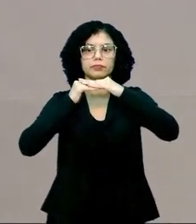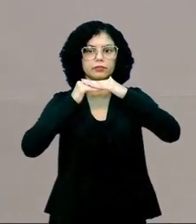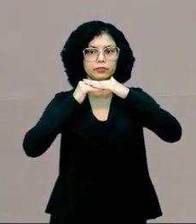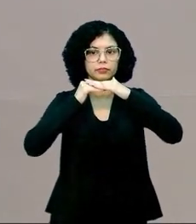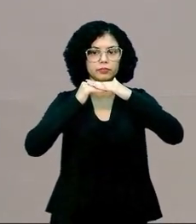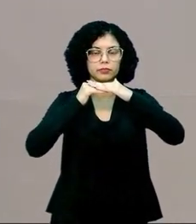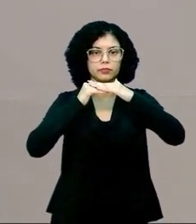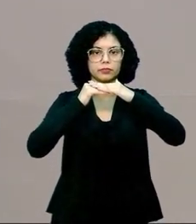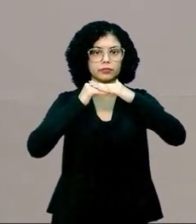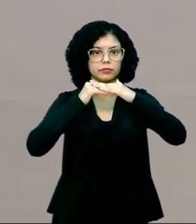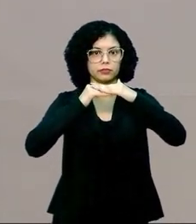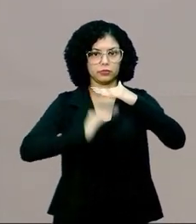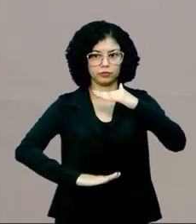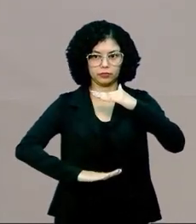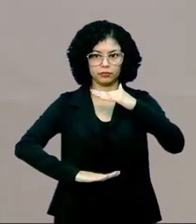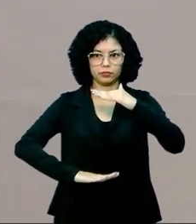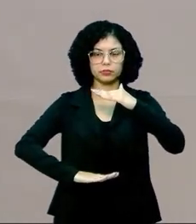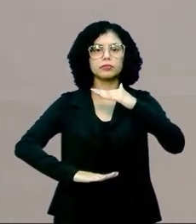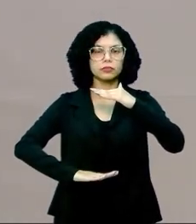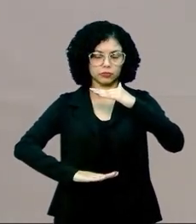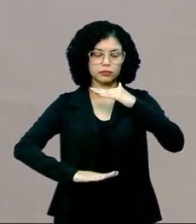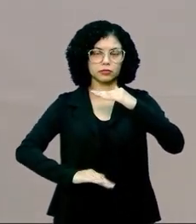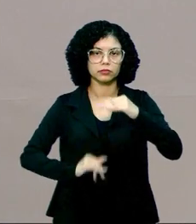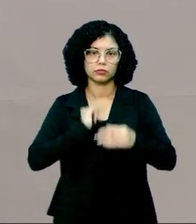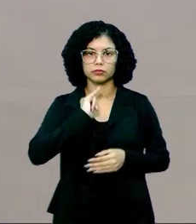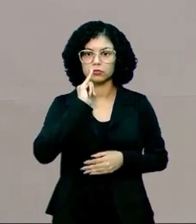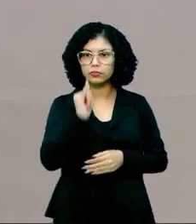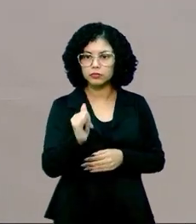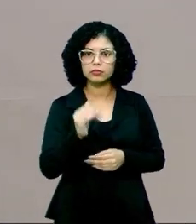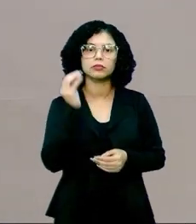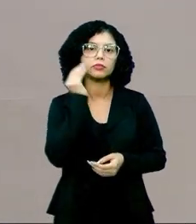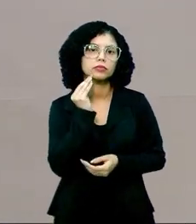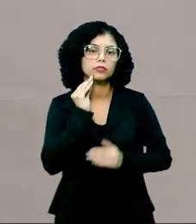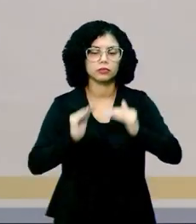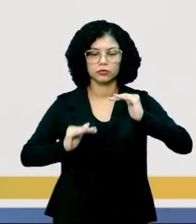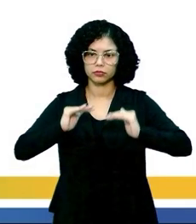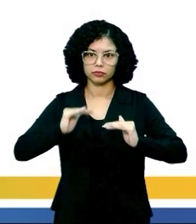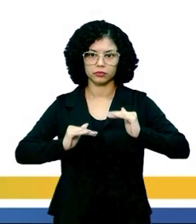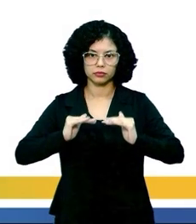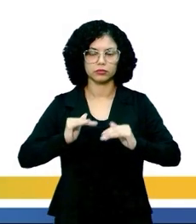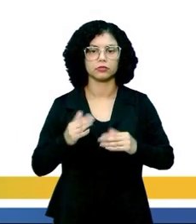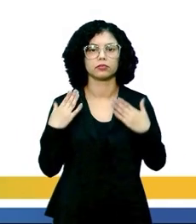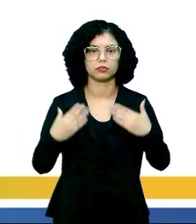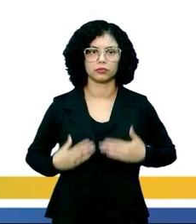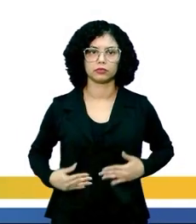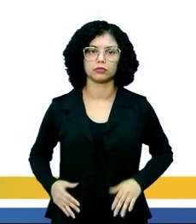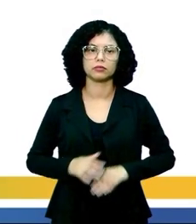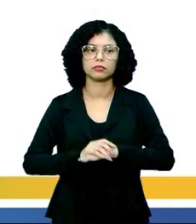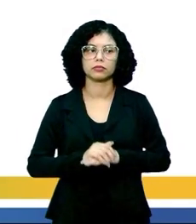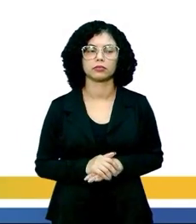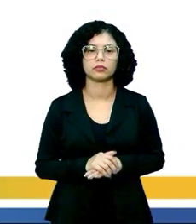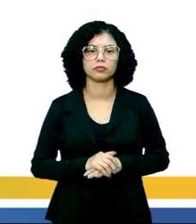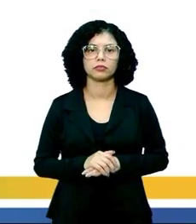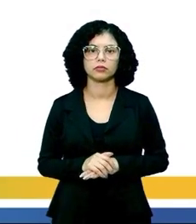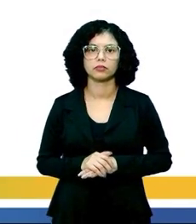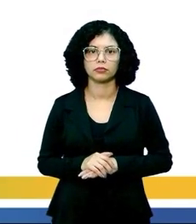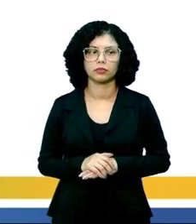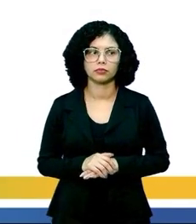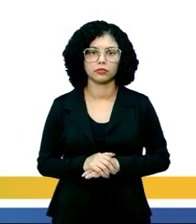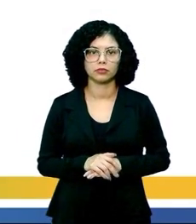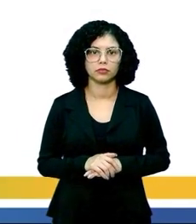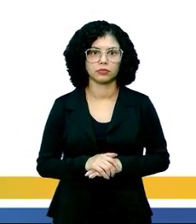sobe ou então diminui avisando aí ou então tentando equilibrar o nosso corpo, tá? Pessoal,